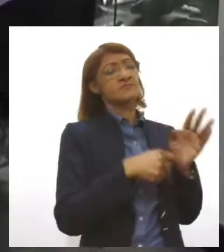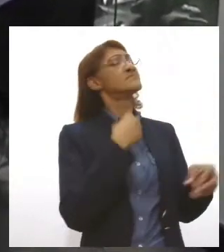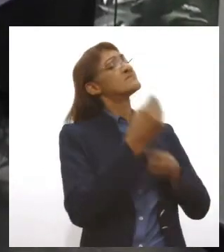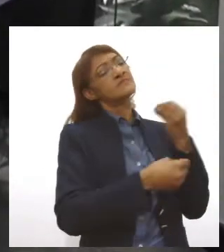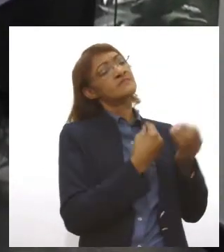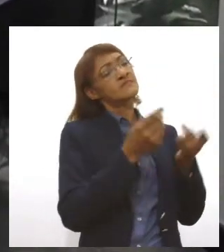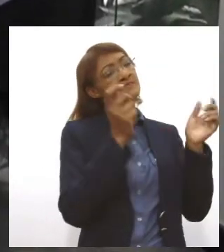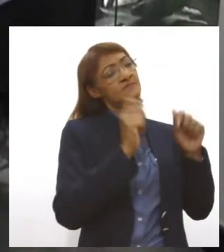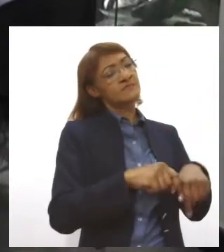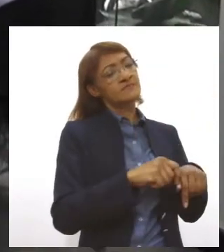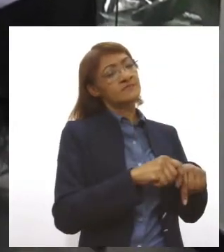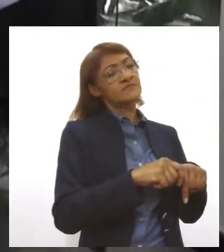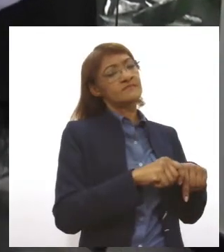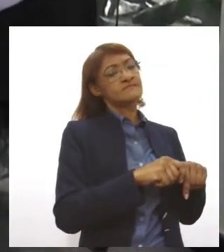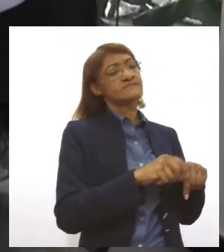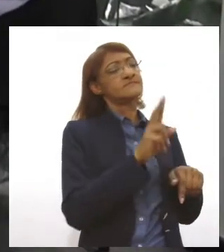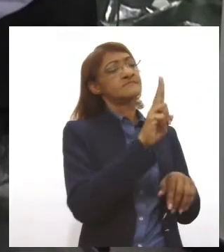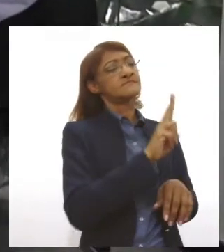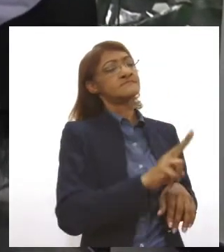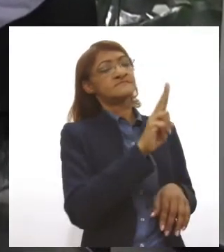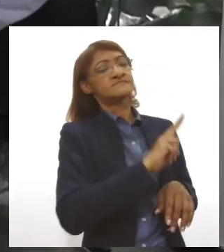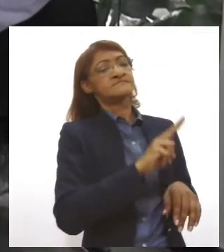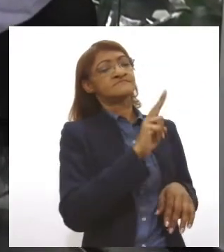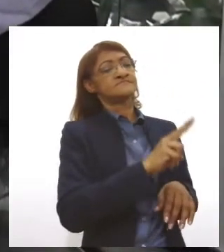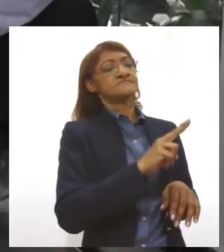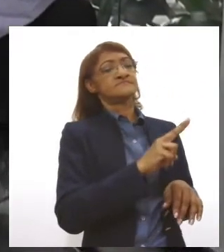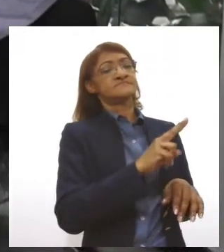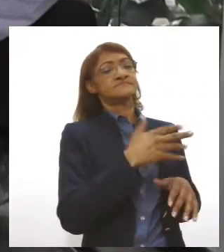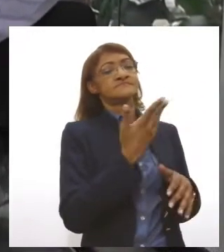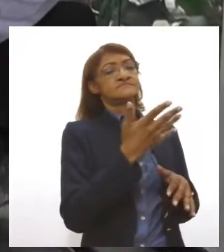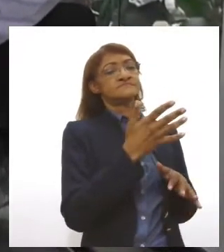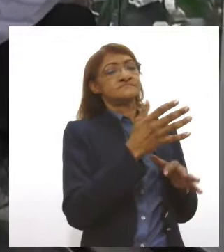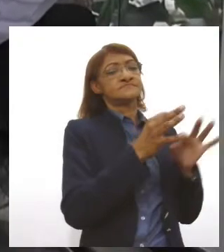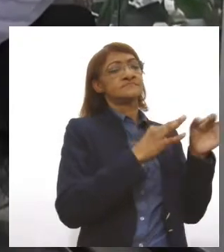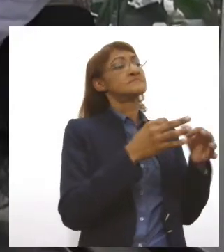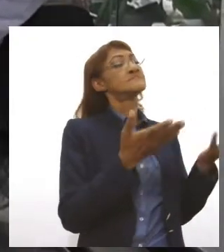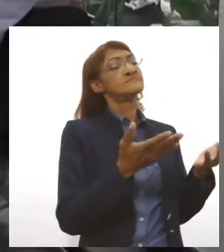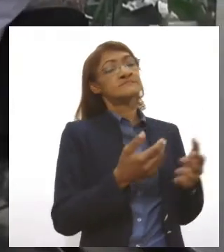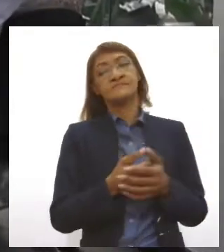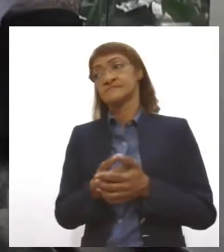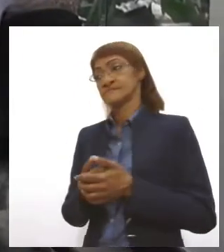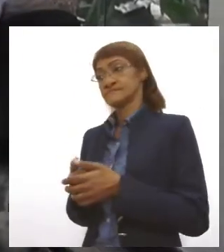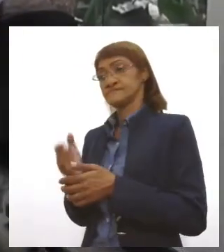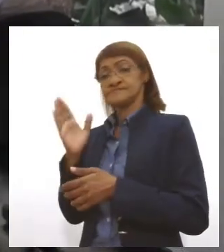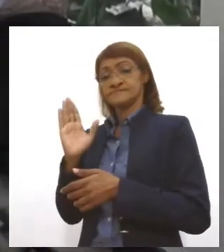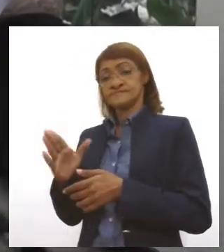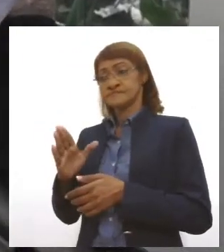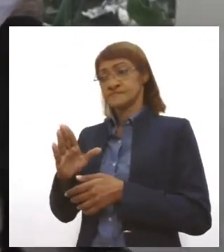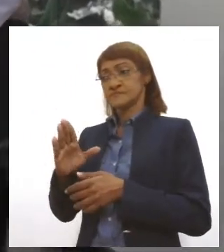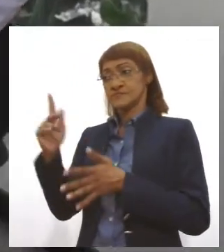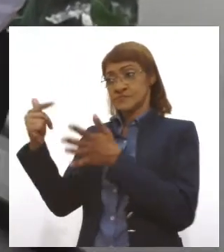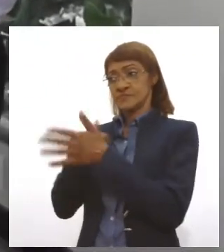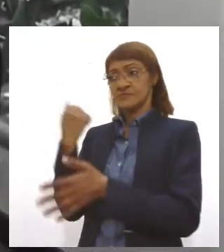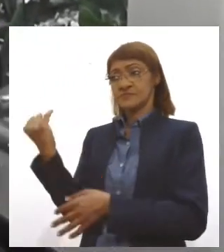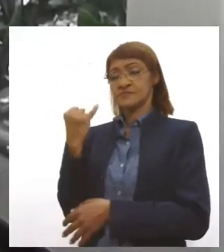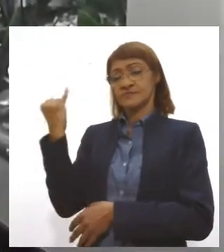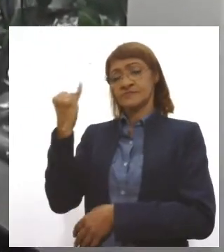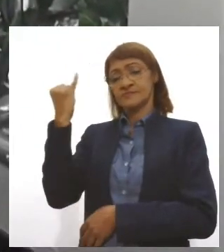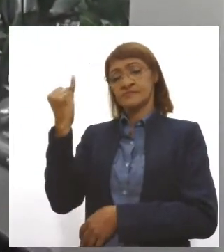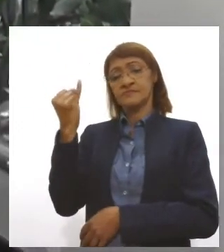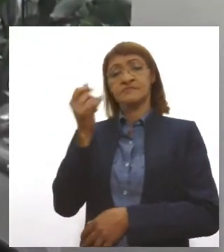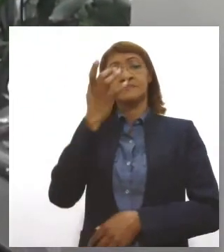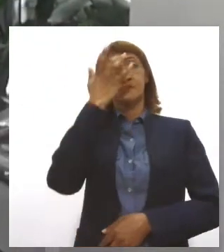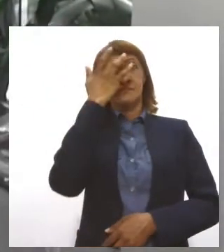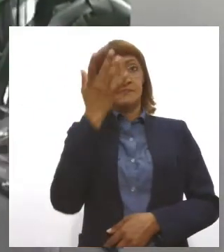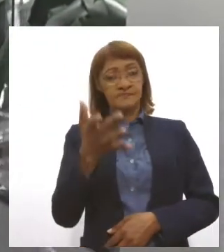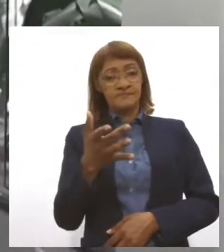proceder para se preparar para fazer esse procedimento? A Leina é pergunta muito interessante, é muito fácil. Ela entra em contato com